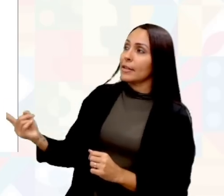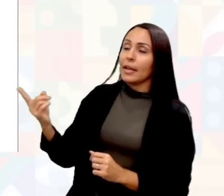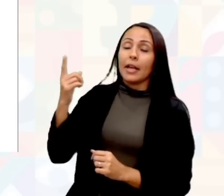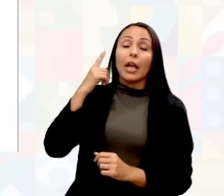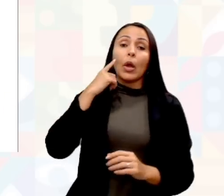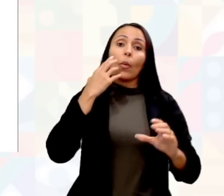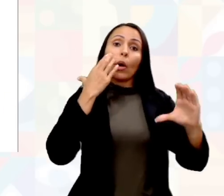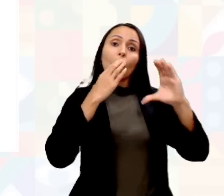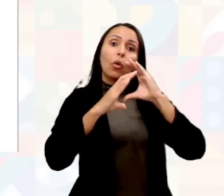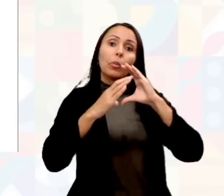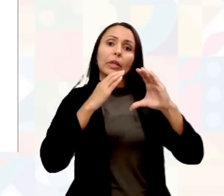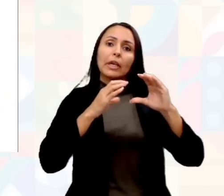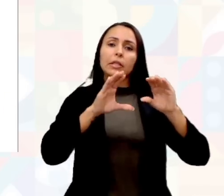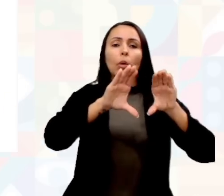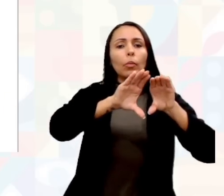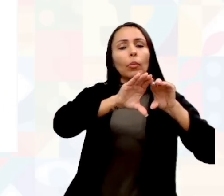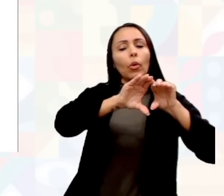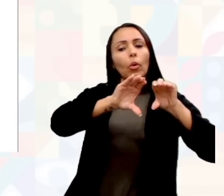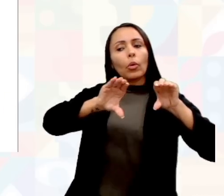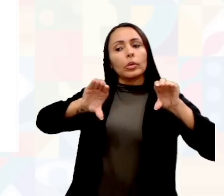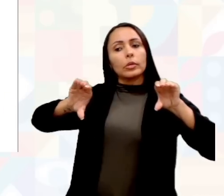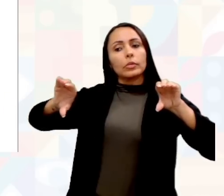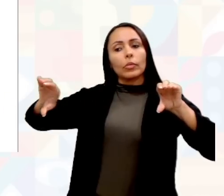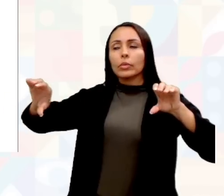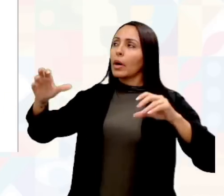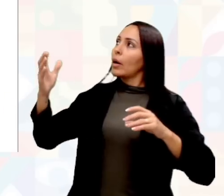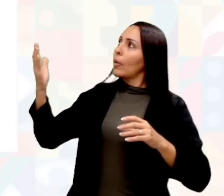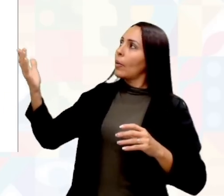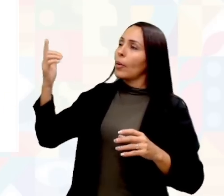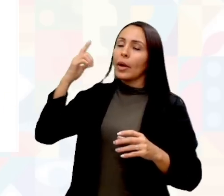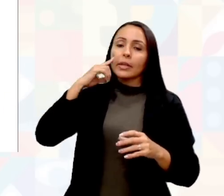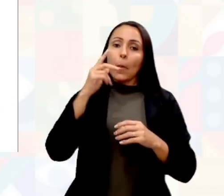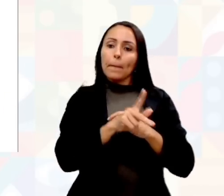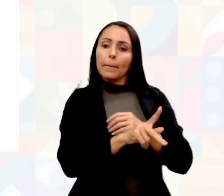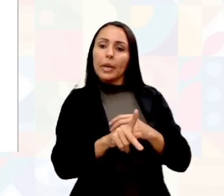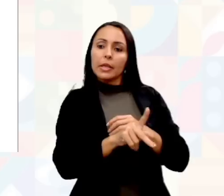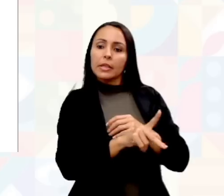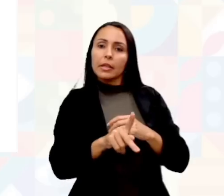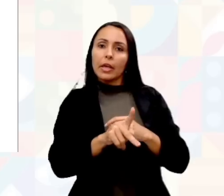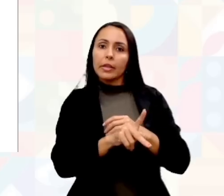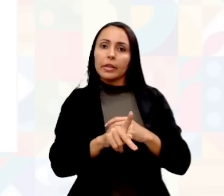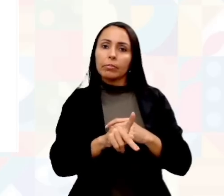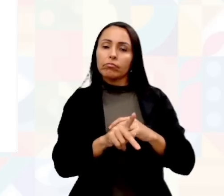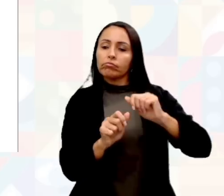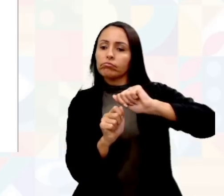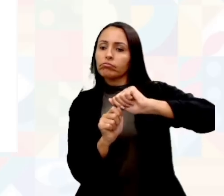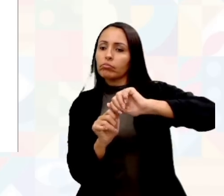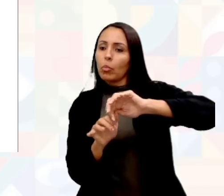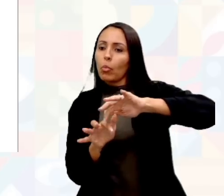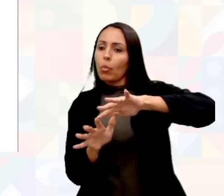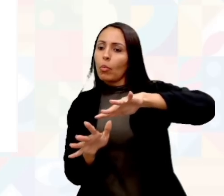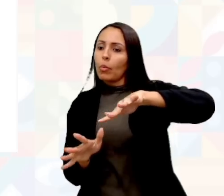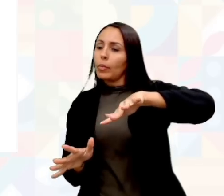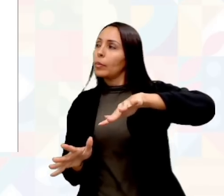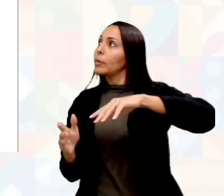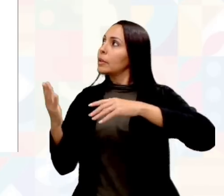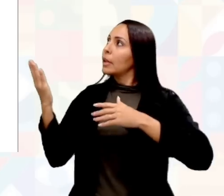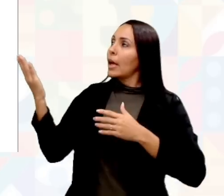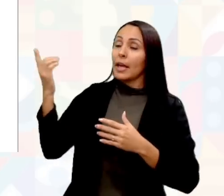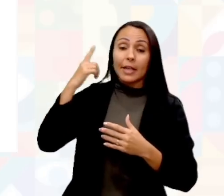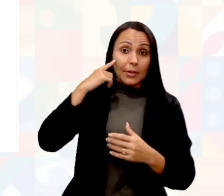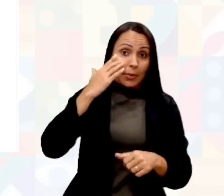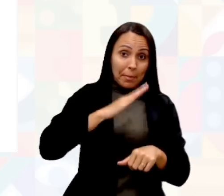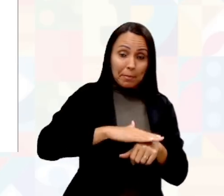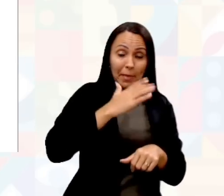comunicação mais horizontalizada entre o presidente e os demais operadores. Então, a comunicação é mais fácil de